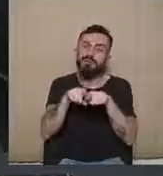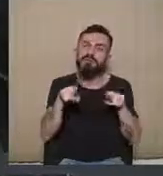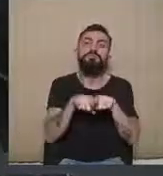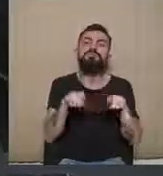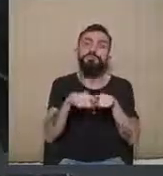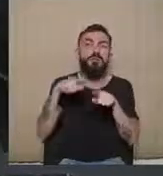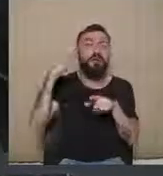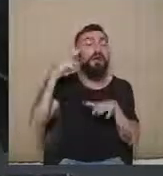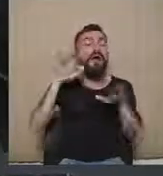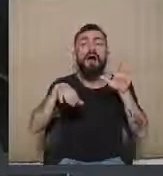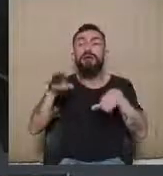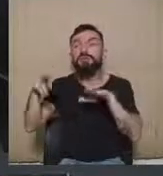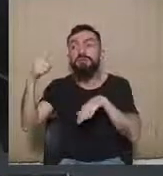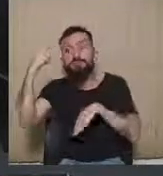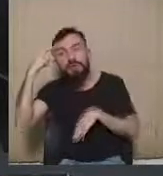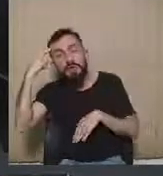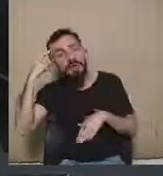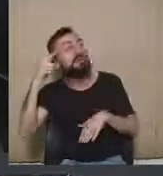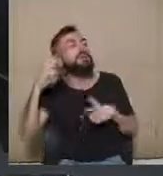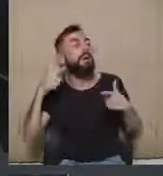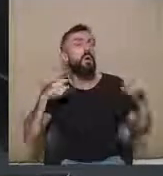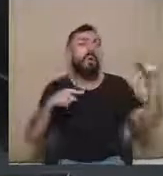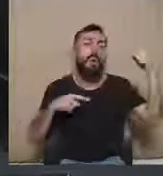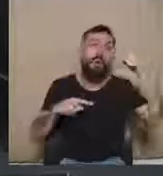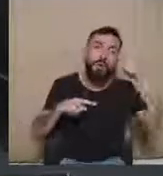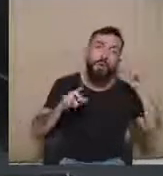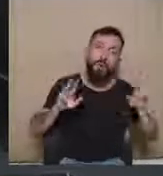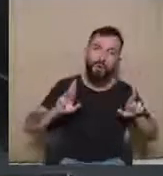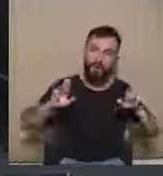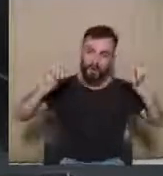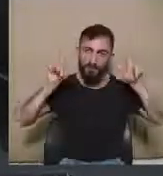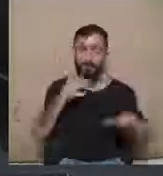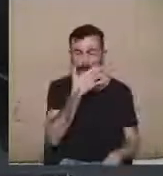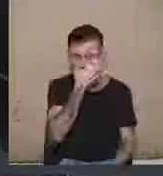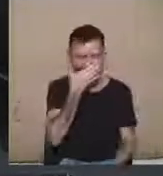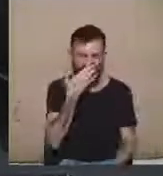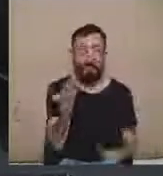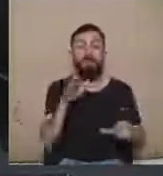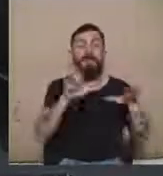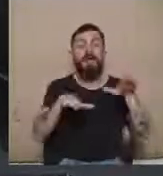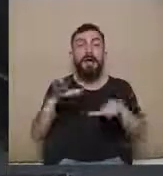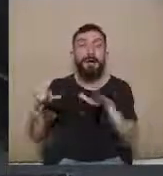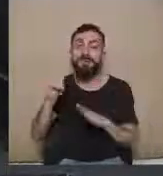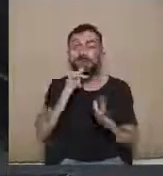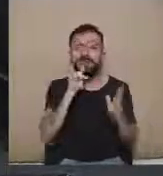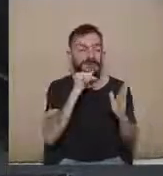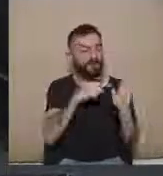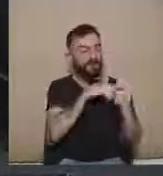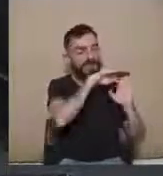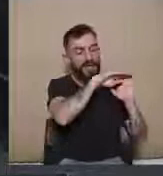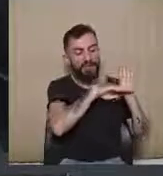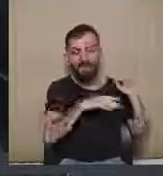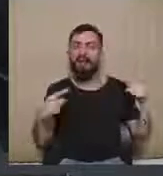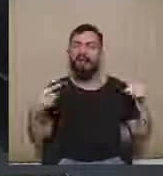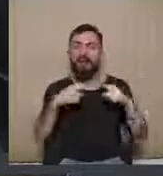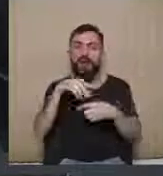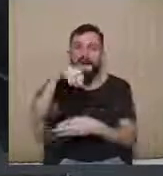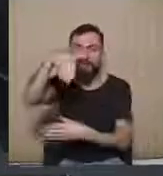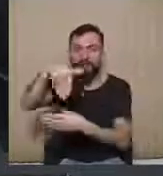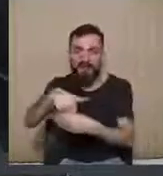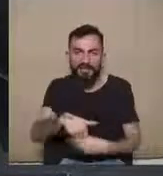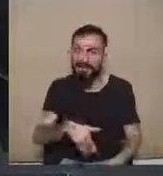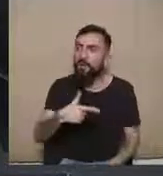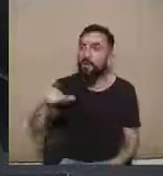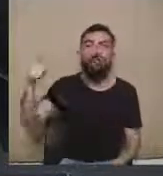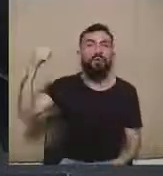jurisprudenciais, em certa medida, é respeitado. Olha, essa regra vale para a eleição, se vamos mudar, vamos mudar para outra. Mas